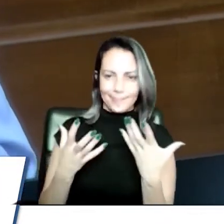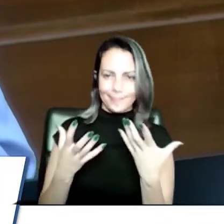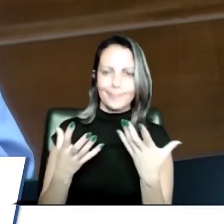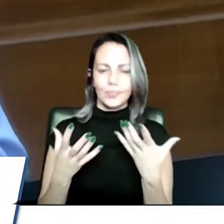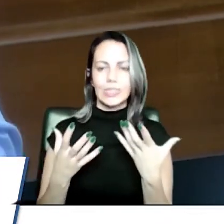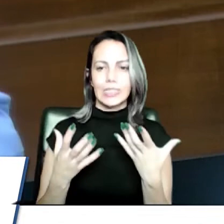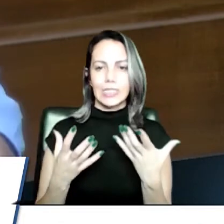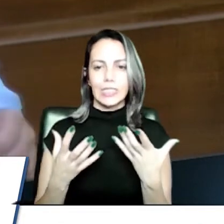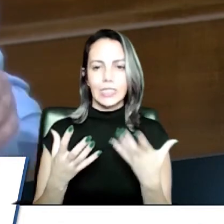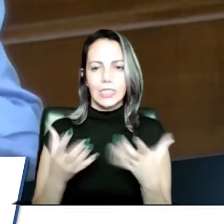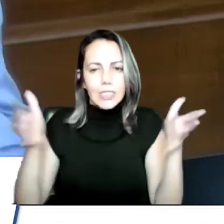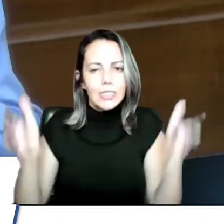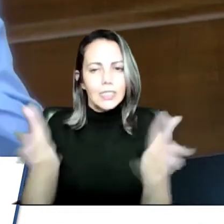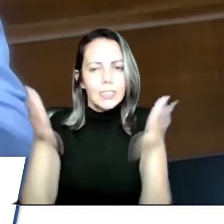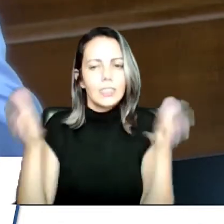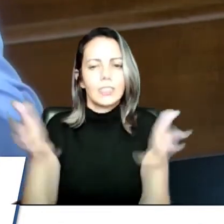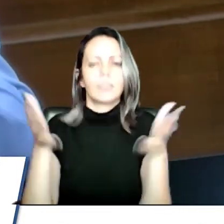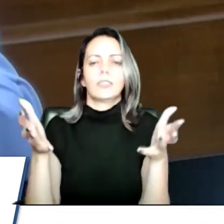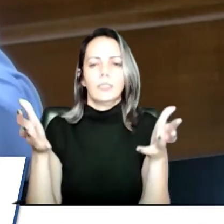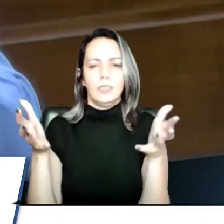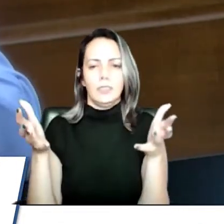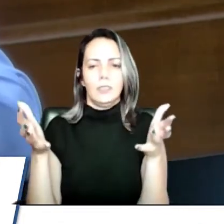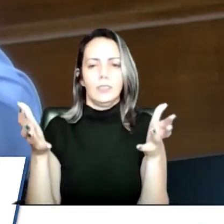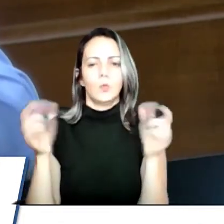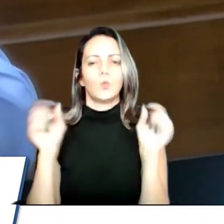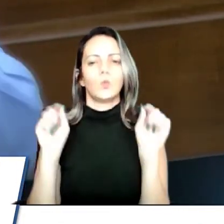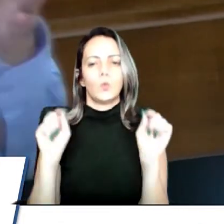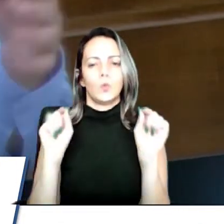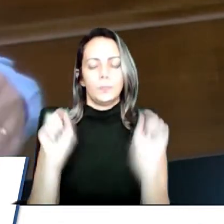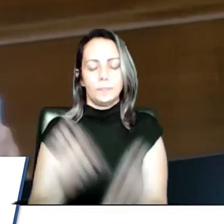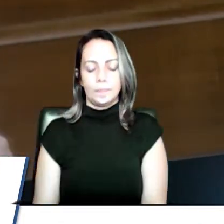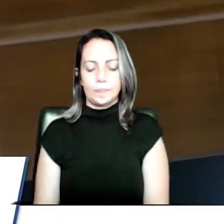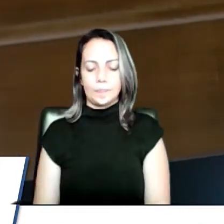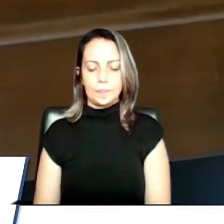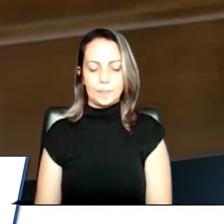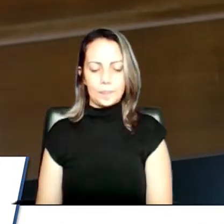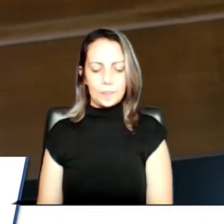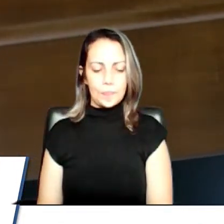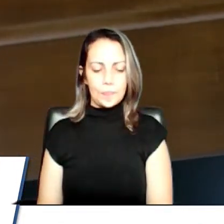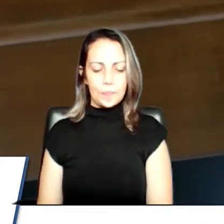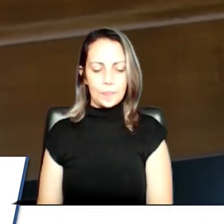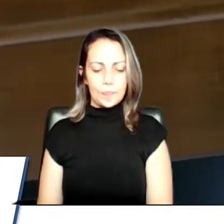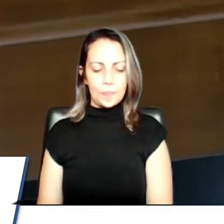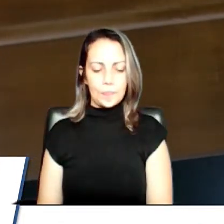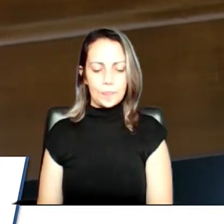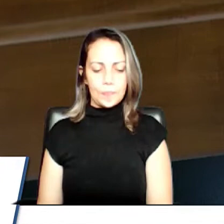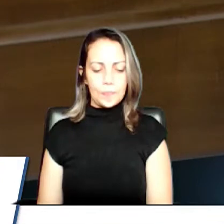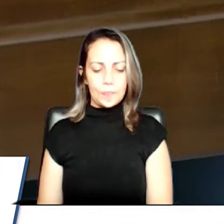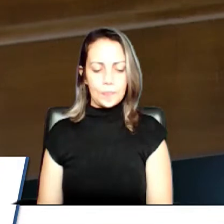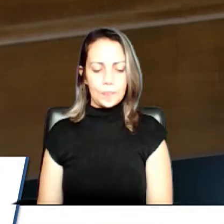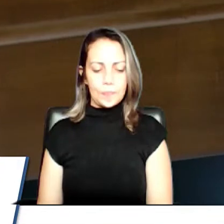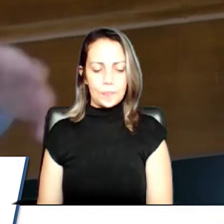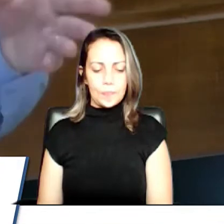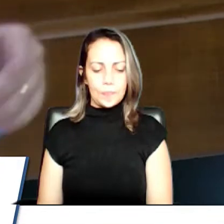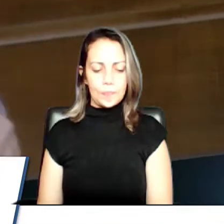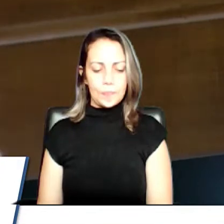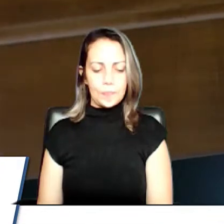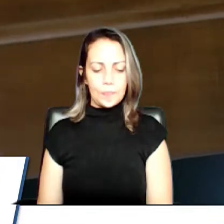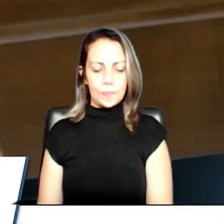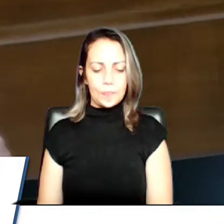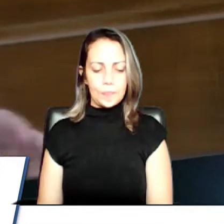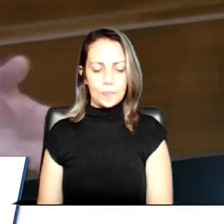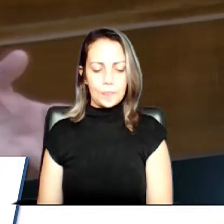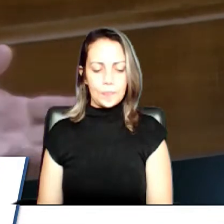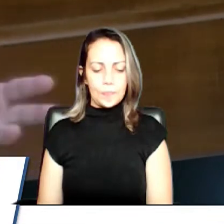feito. Um dia eu até comentei aqui, para a gente, desculpa até o meu amigo da Sabesco, eu comentei com